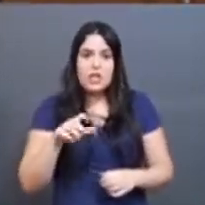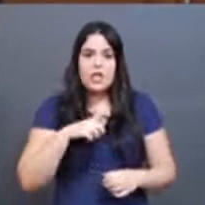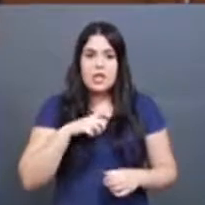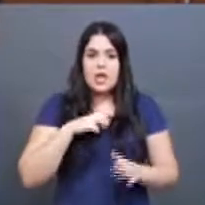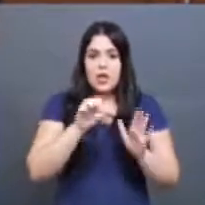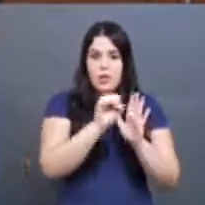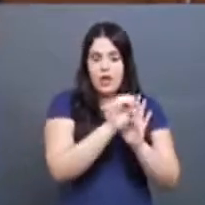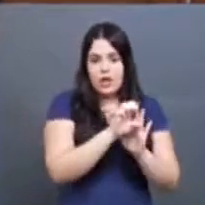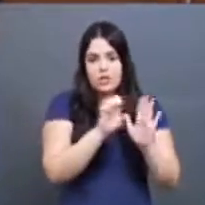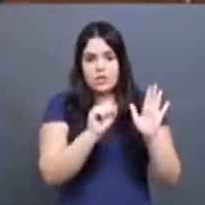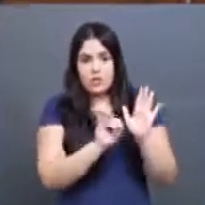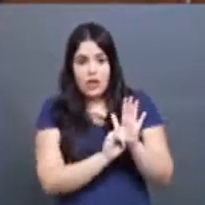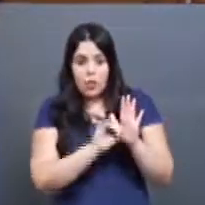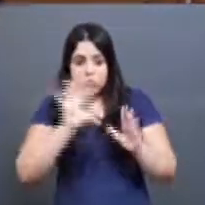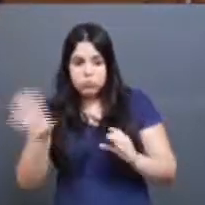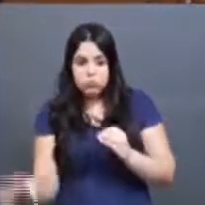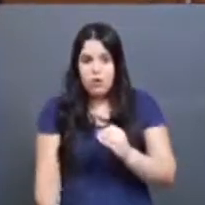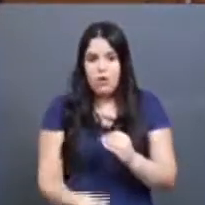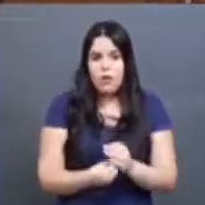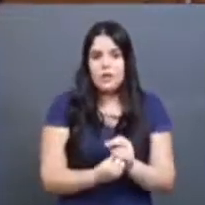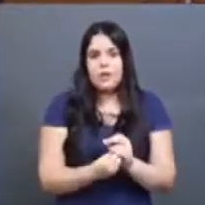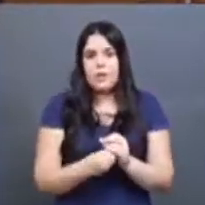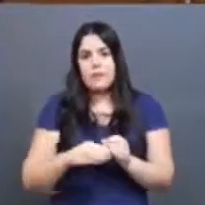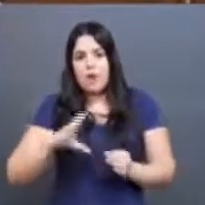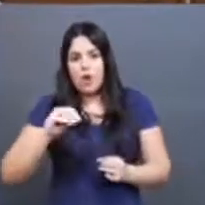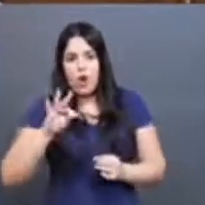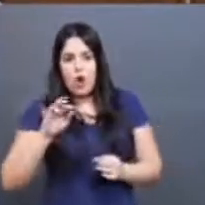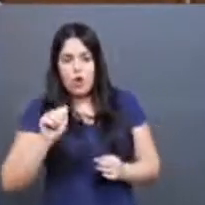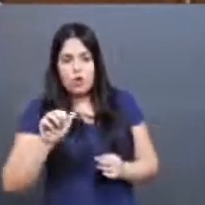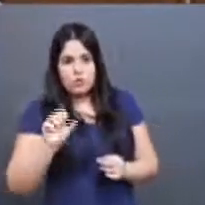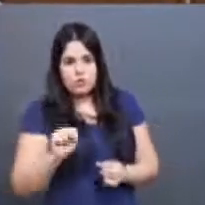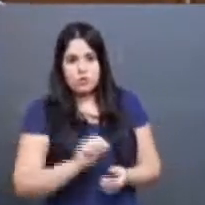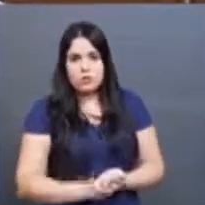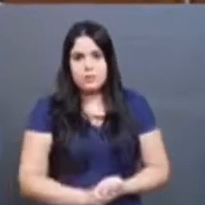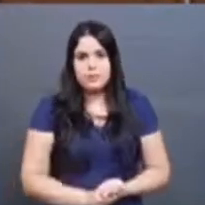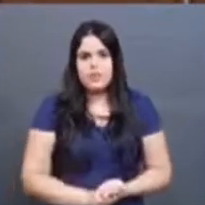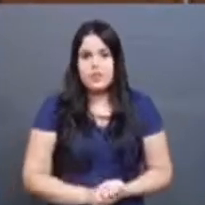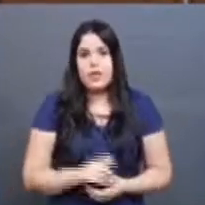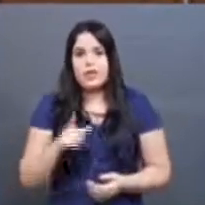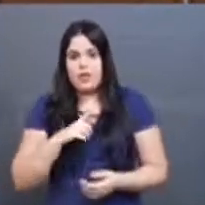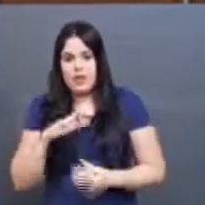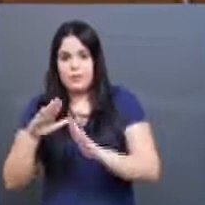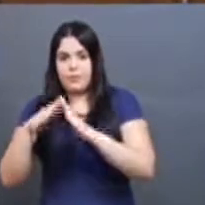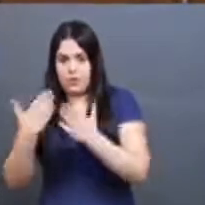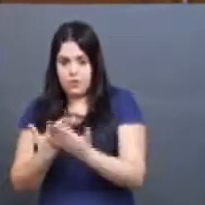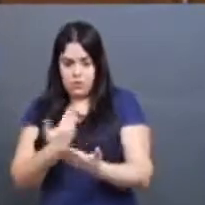para a questão das cotas. Explique mais detalhes. Isso, as cotas compreendem escola pública,